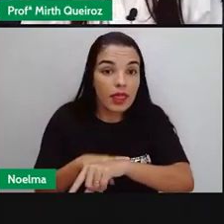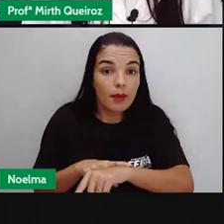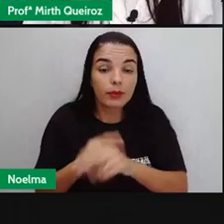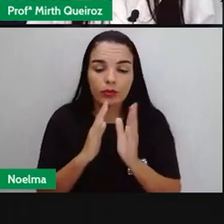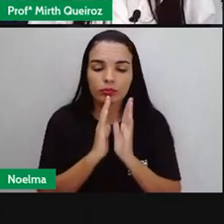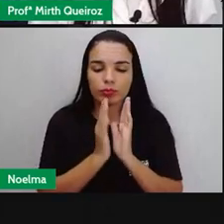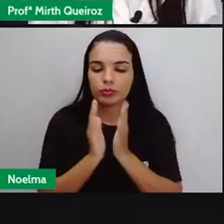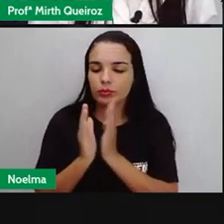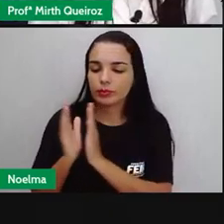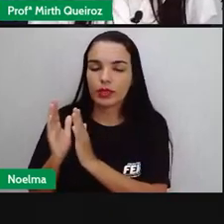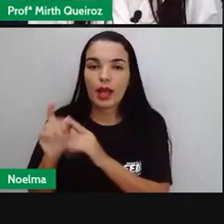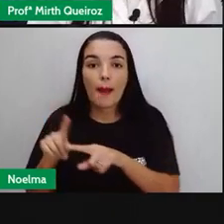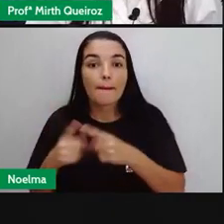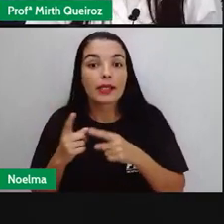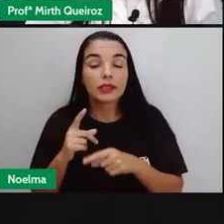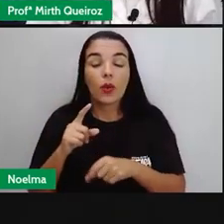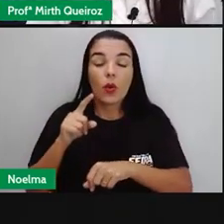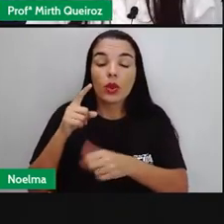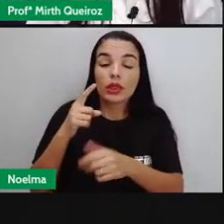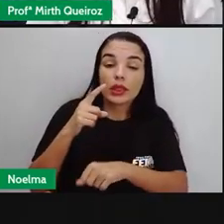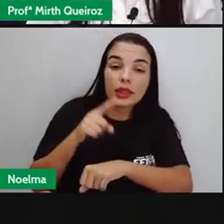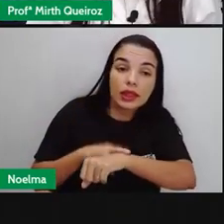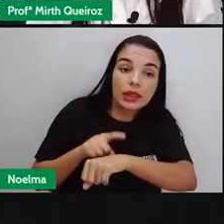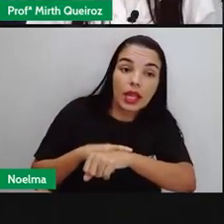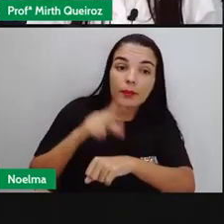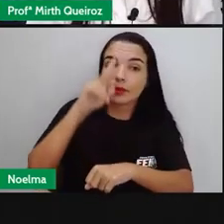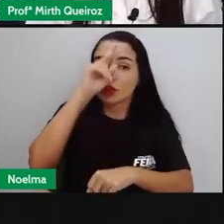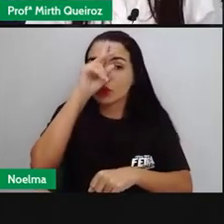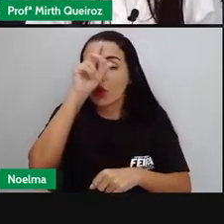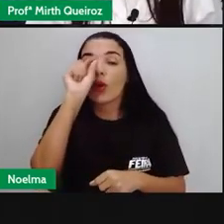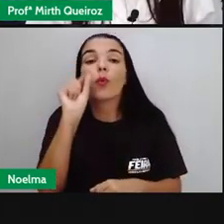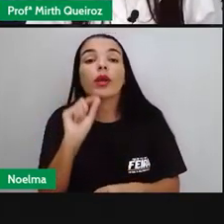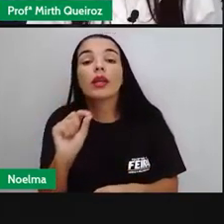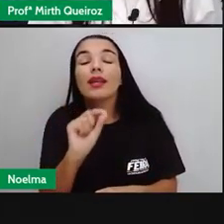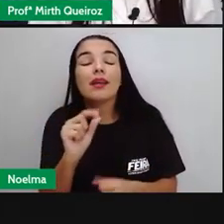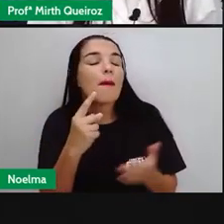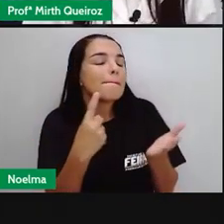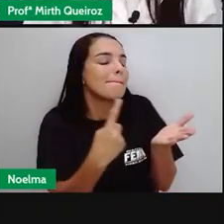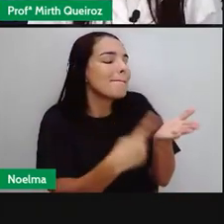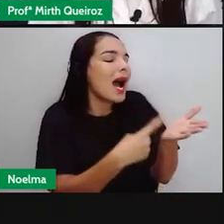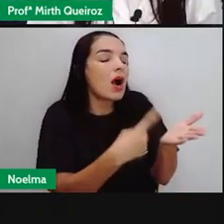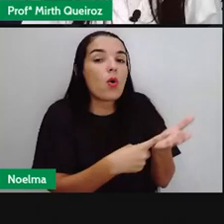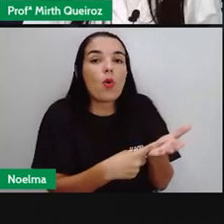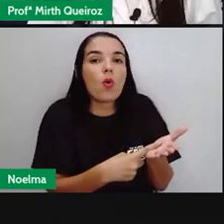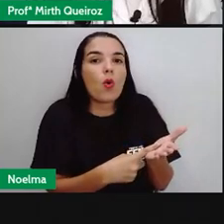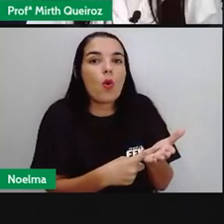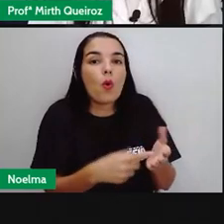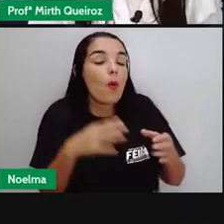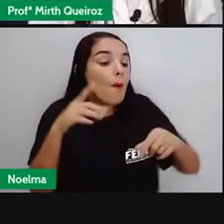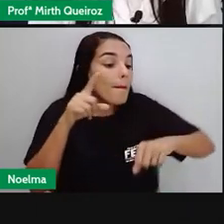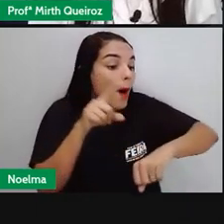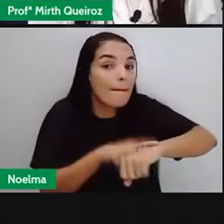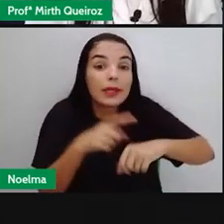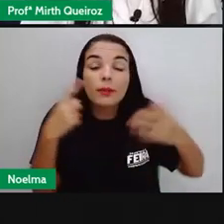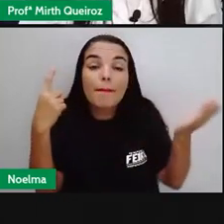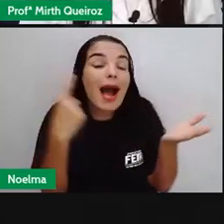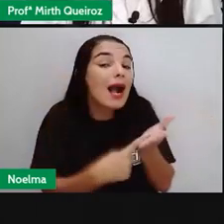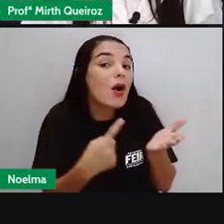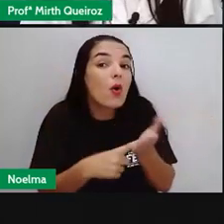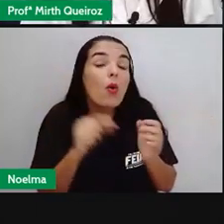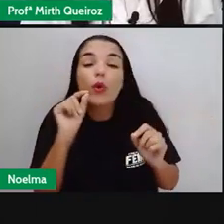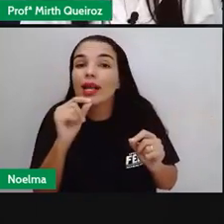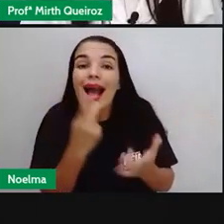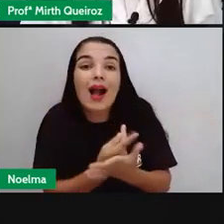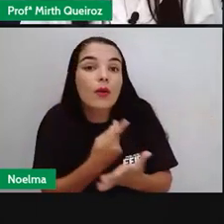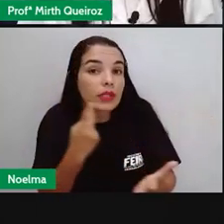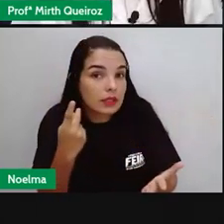Já o tempo histórico é o marco O que marcou aquele momento ali Em